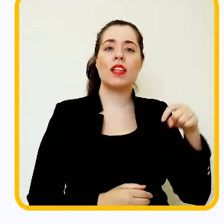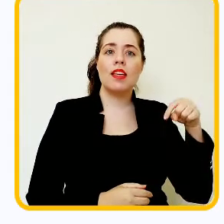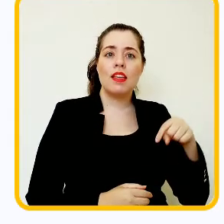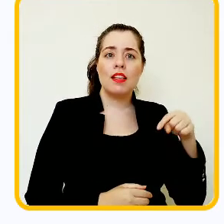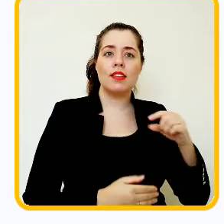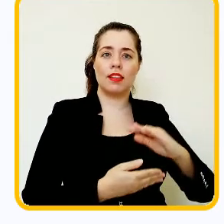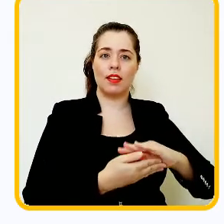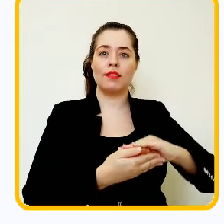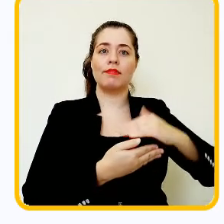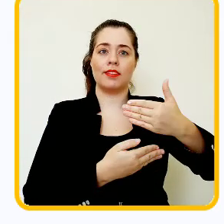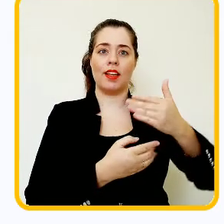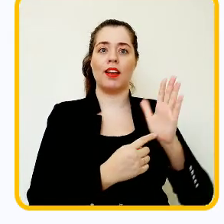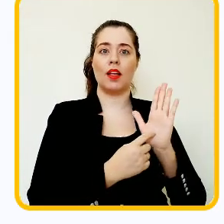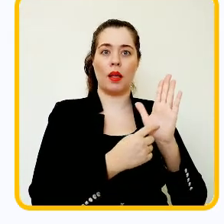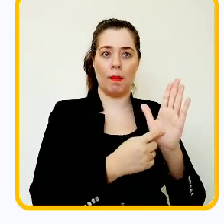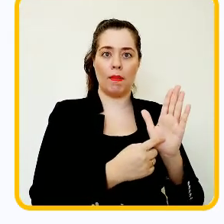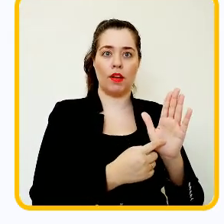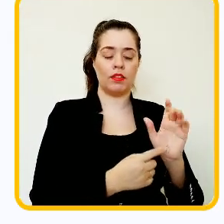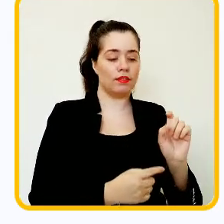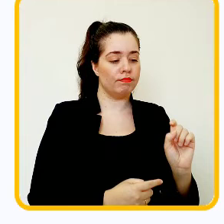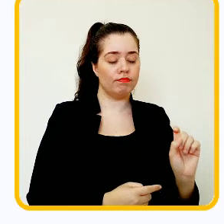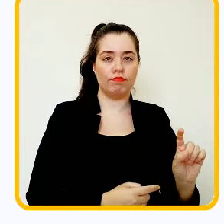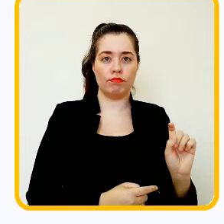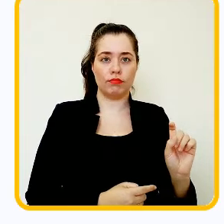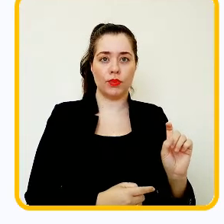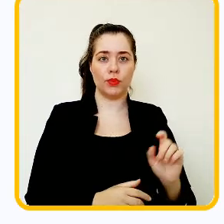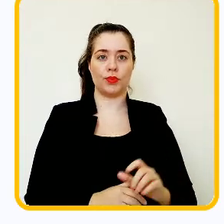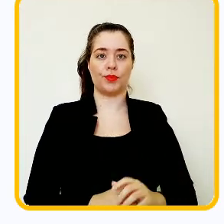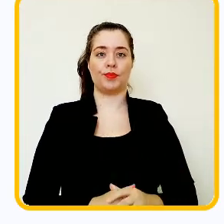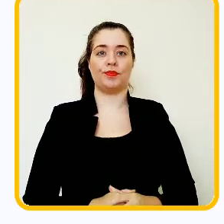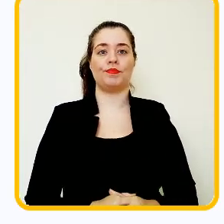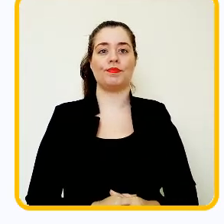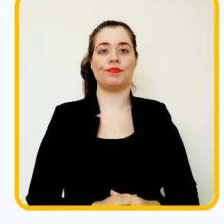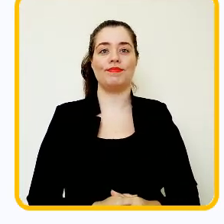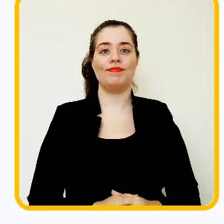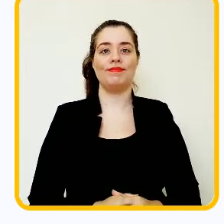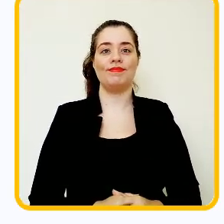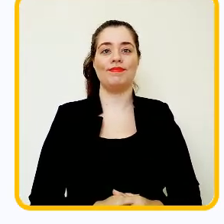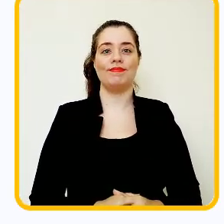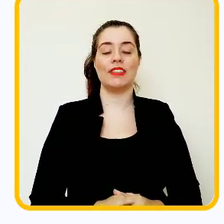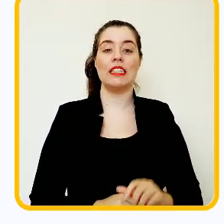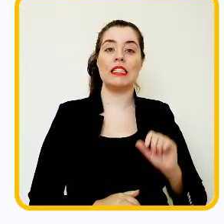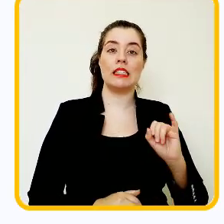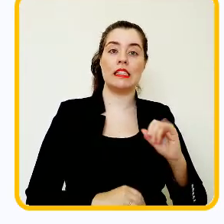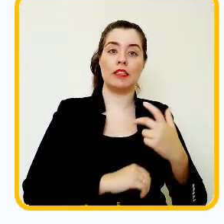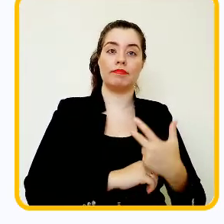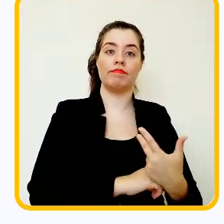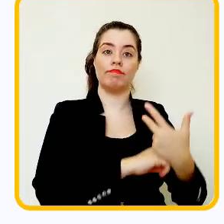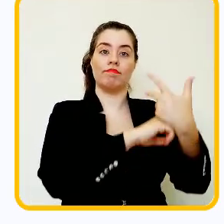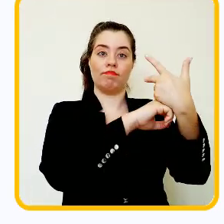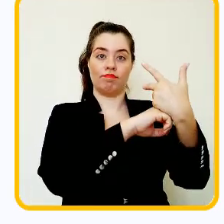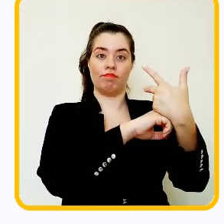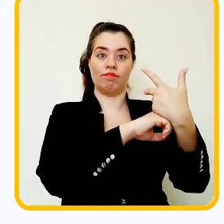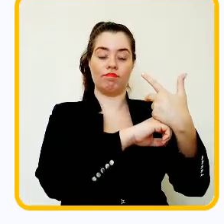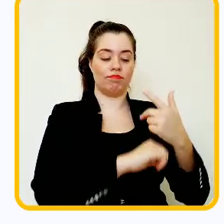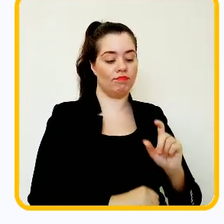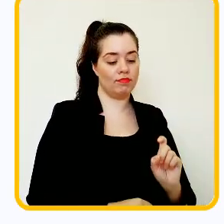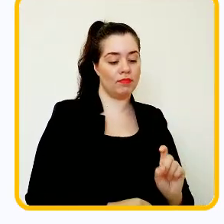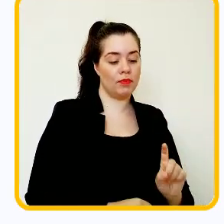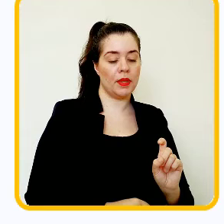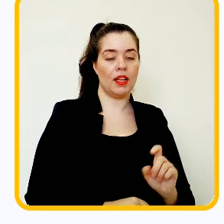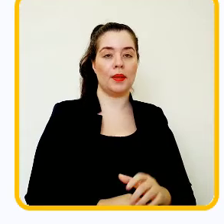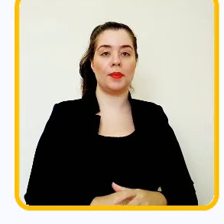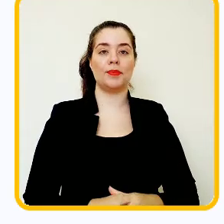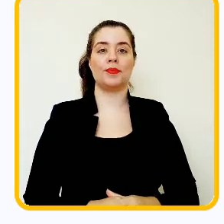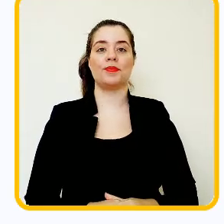O compartilhamento de tela é reconhecido por este botão. Para compartilhar a sua webcam, você precisa